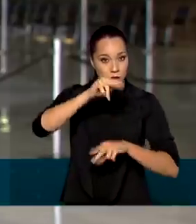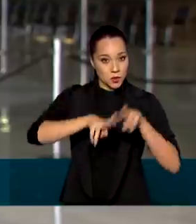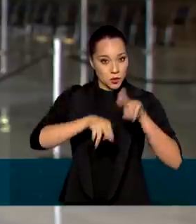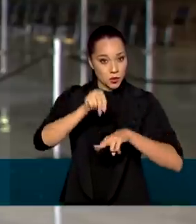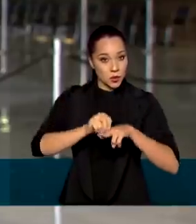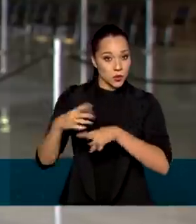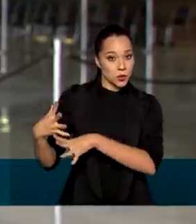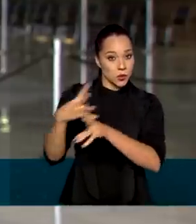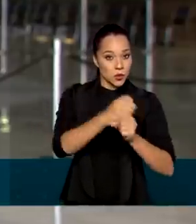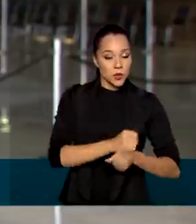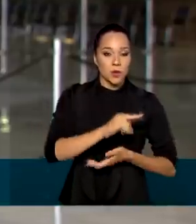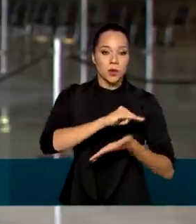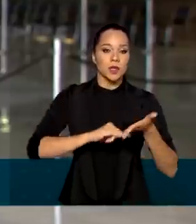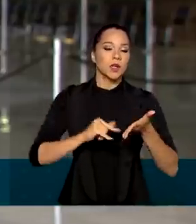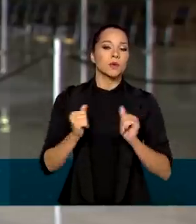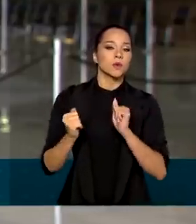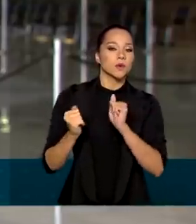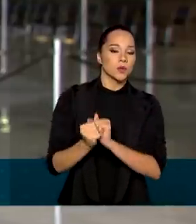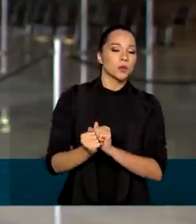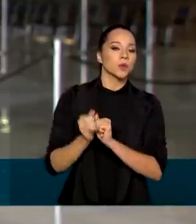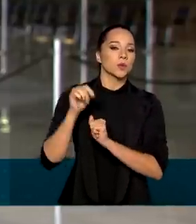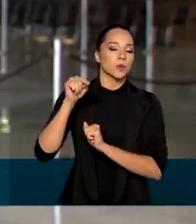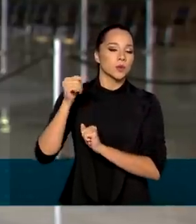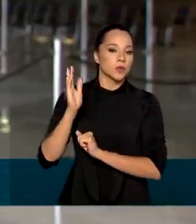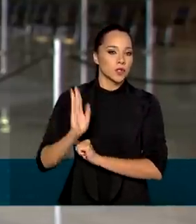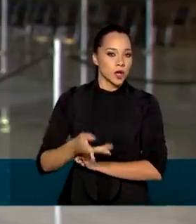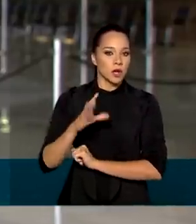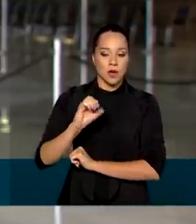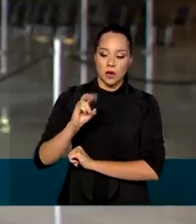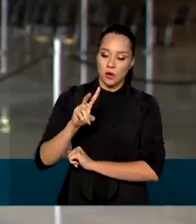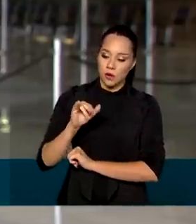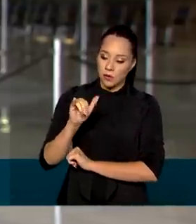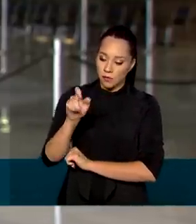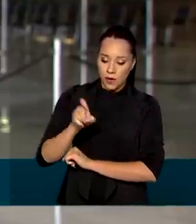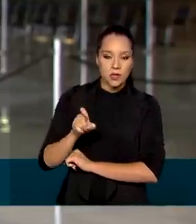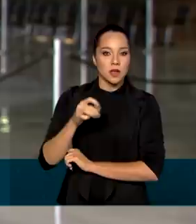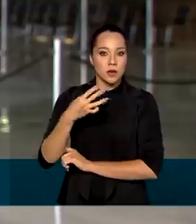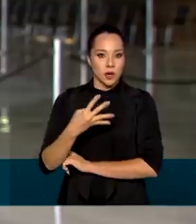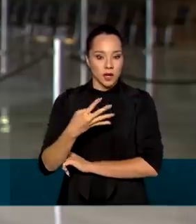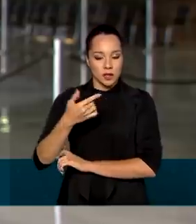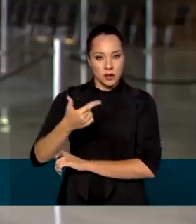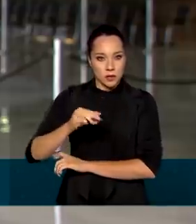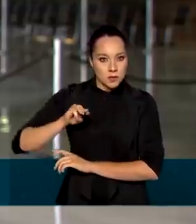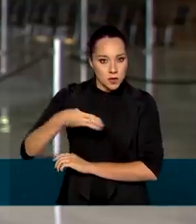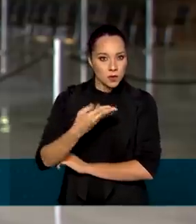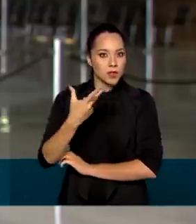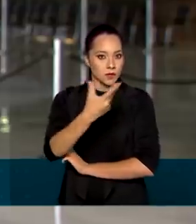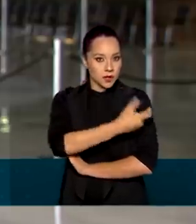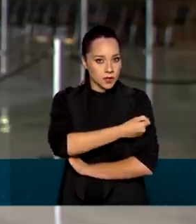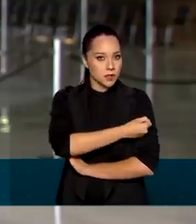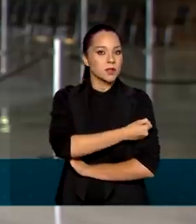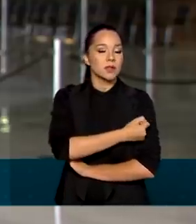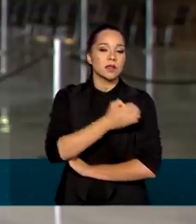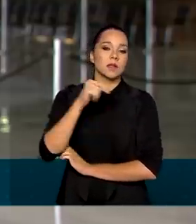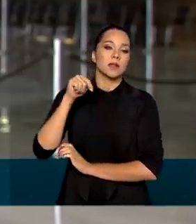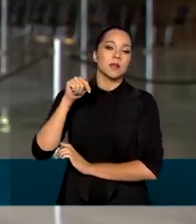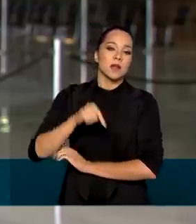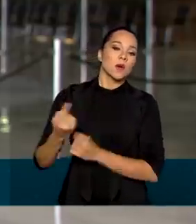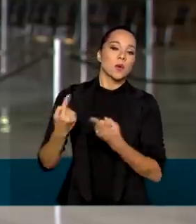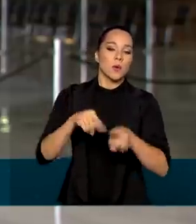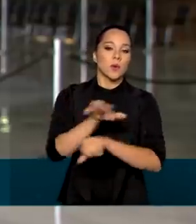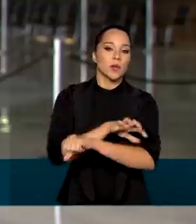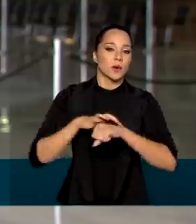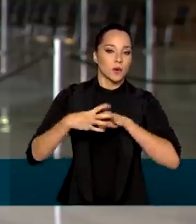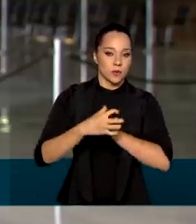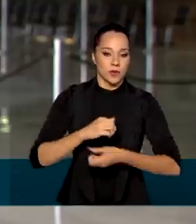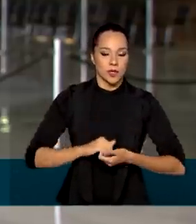o Brasil tem contratado, junto à iniciativa COVAX Facility, 42 milhões de doses de vacinas contra a